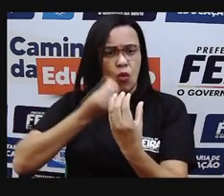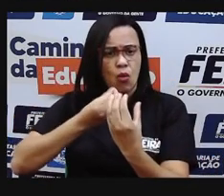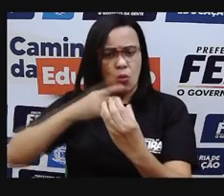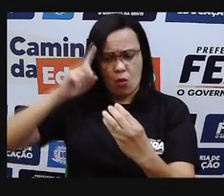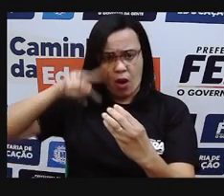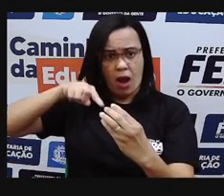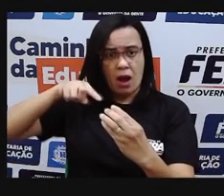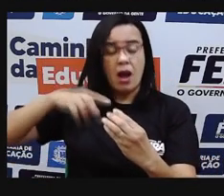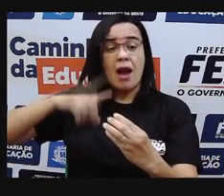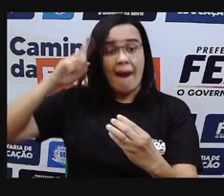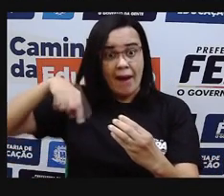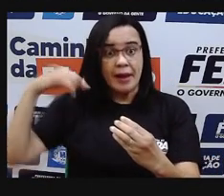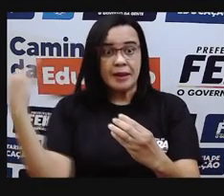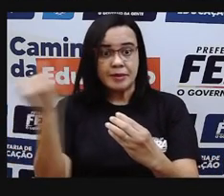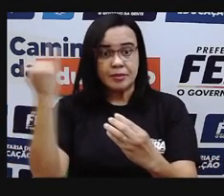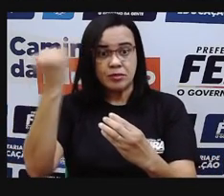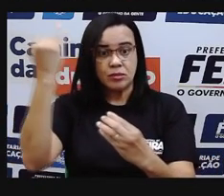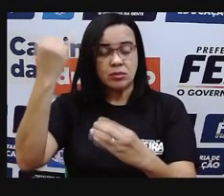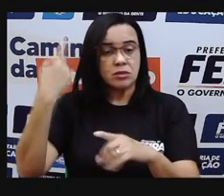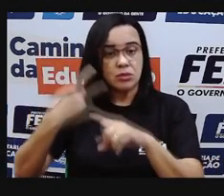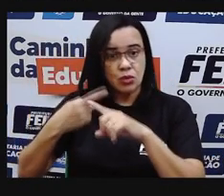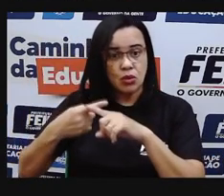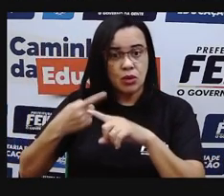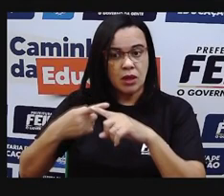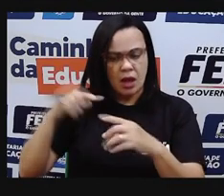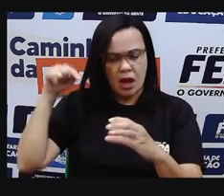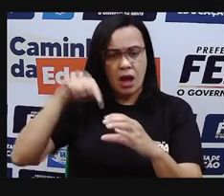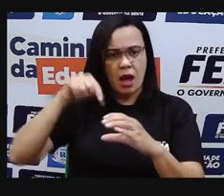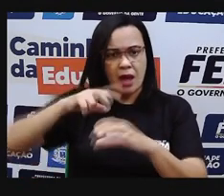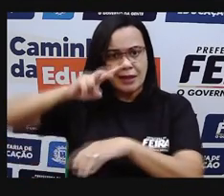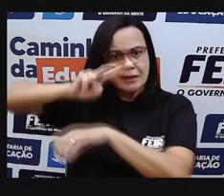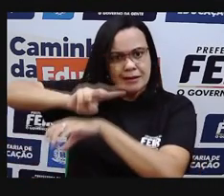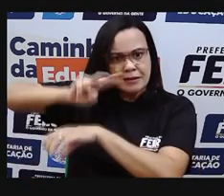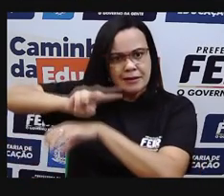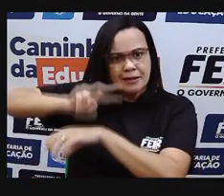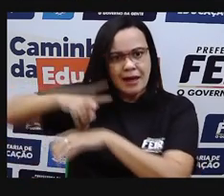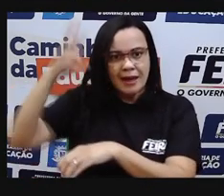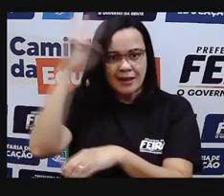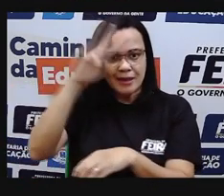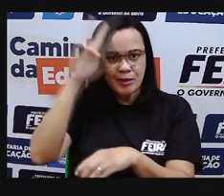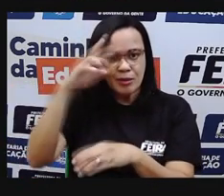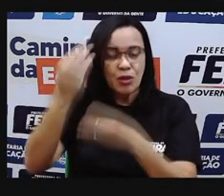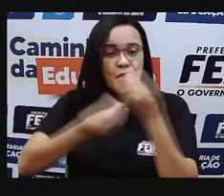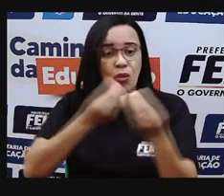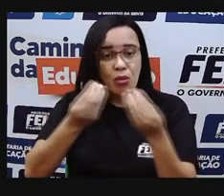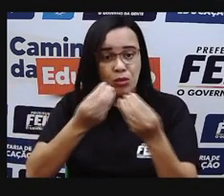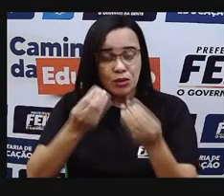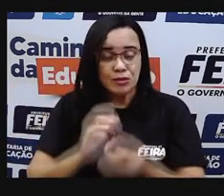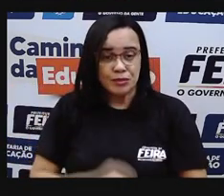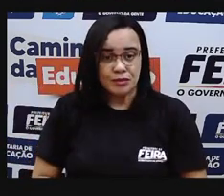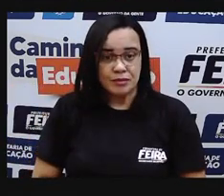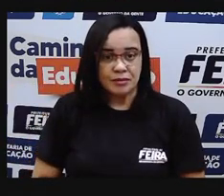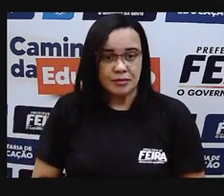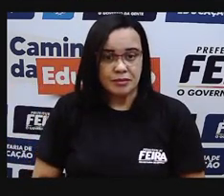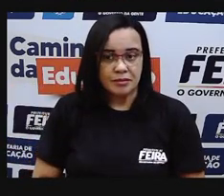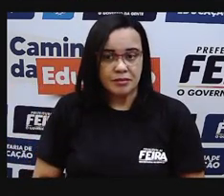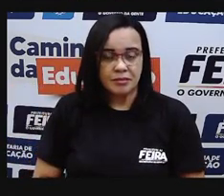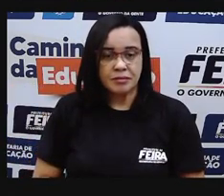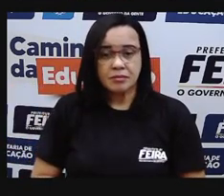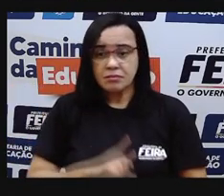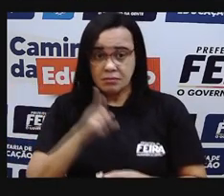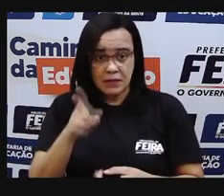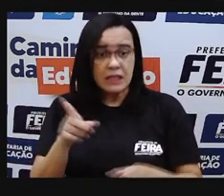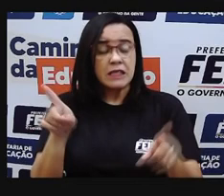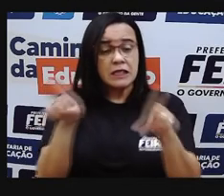é graças a ela que, juntamente, né, com alguns gases